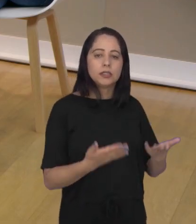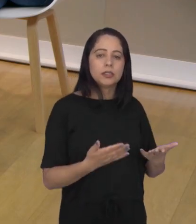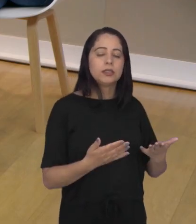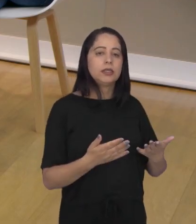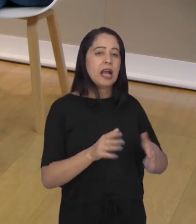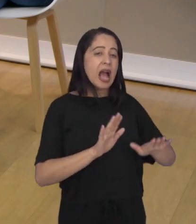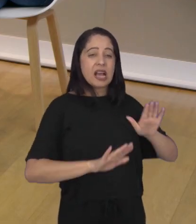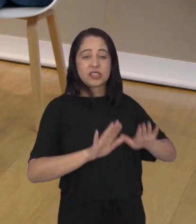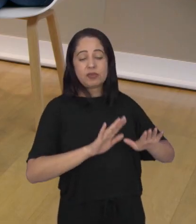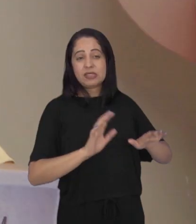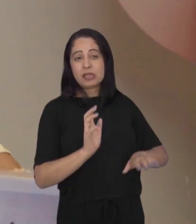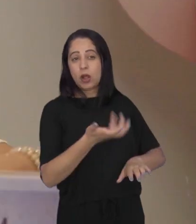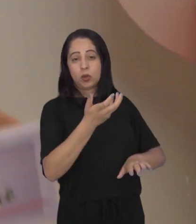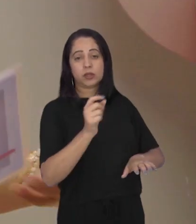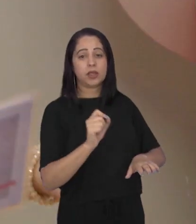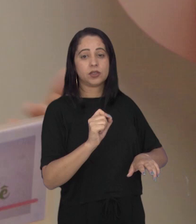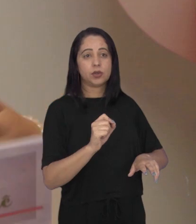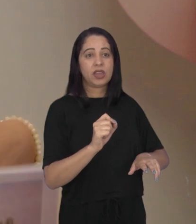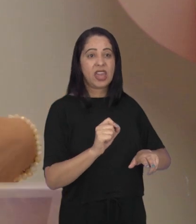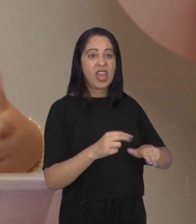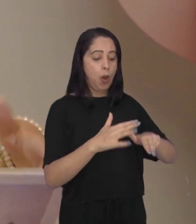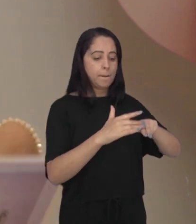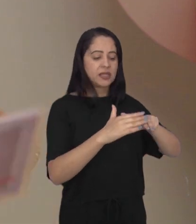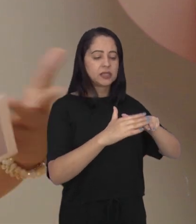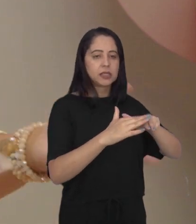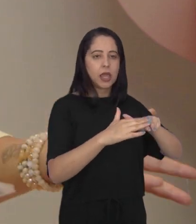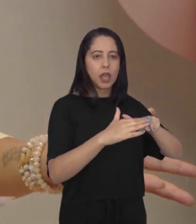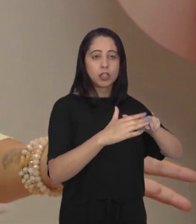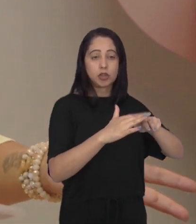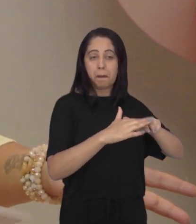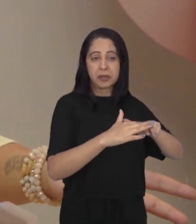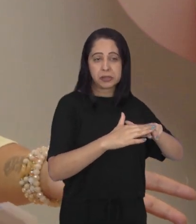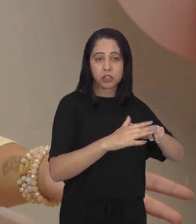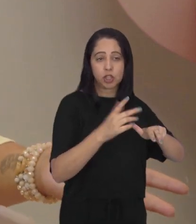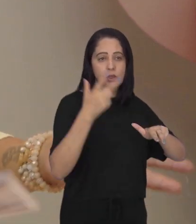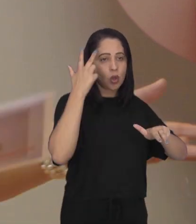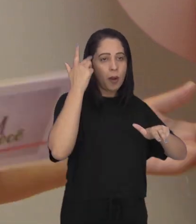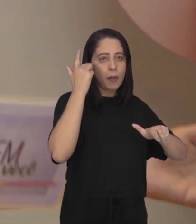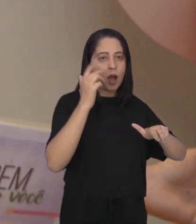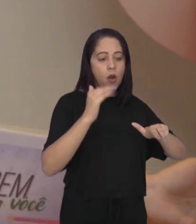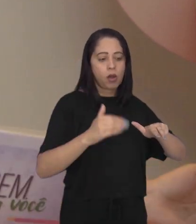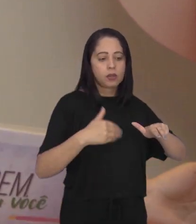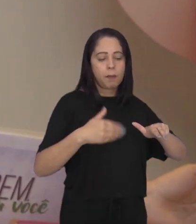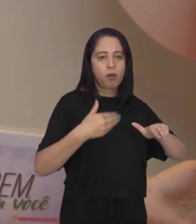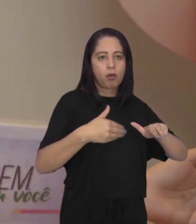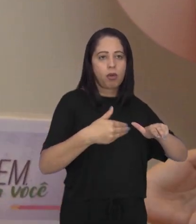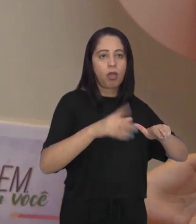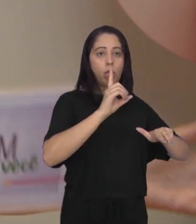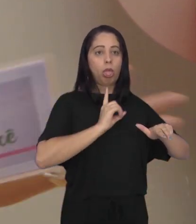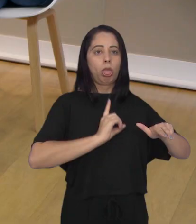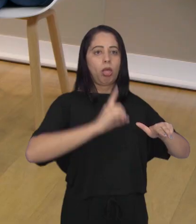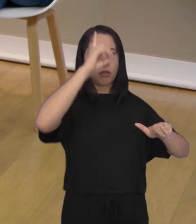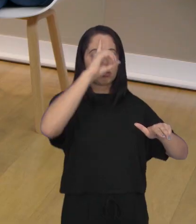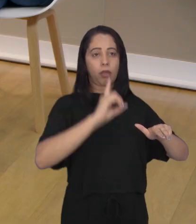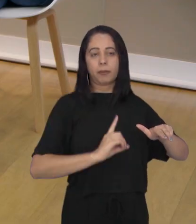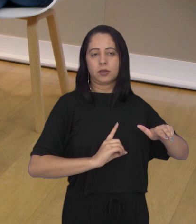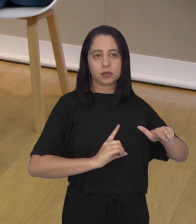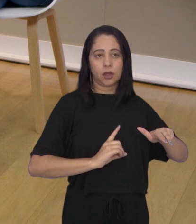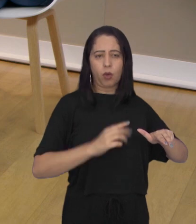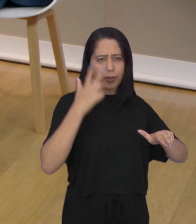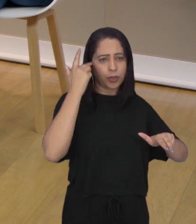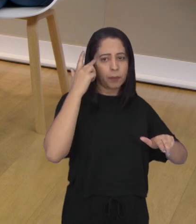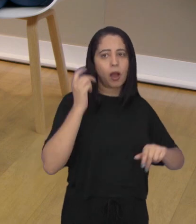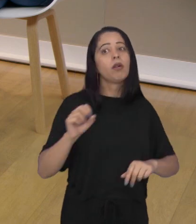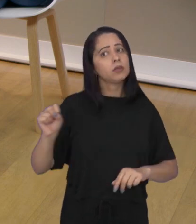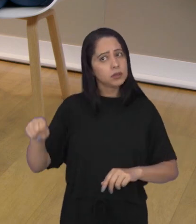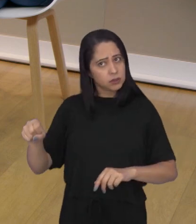ou dessas dificuldades também, pode acabar instalando aí uma depressão, por exemplo? Coisa que o paciente entra e acaba desencadeando